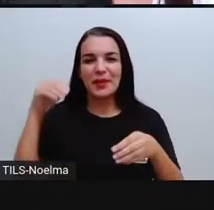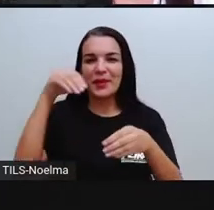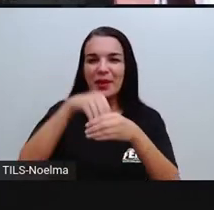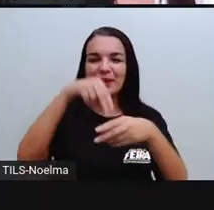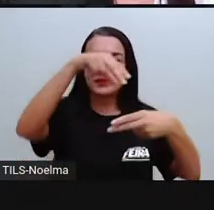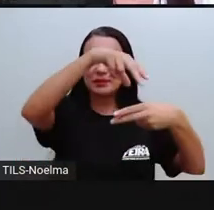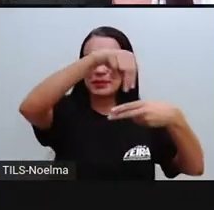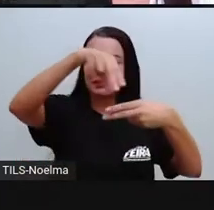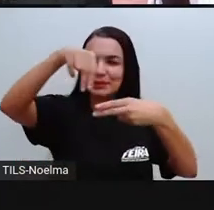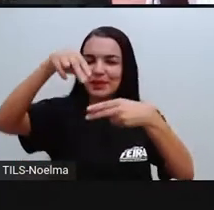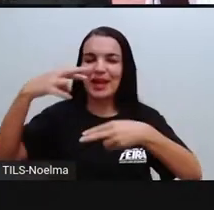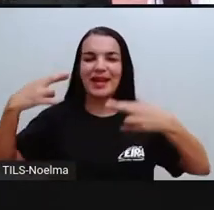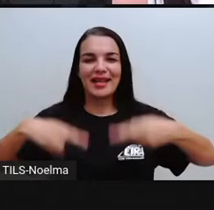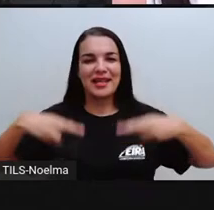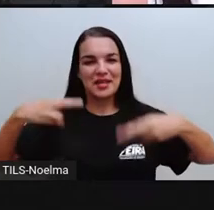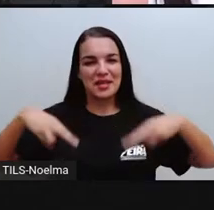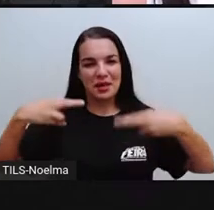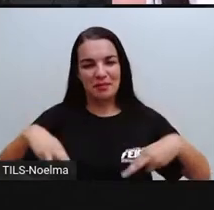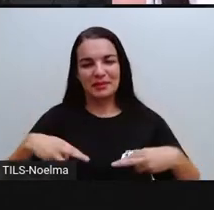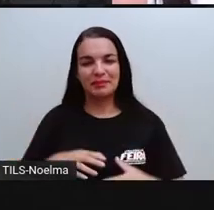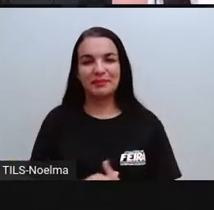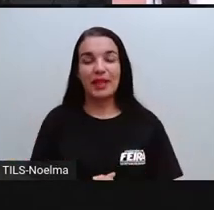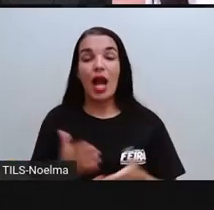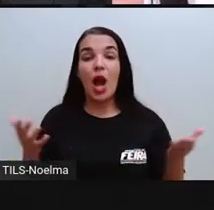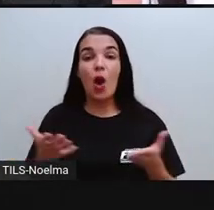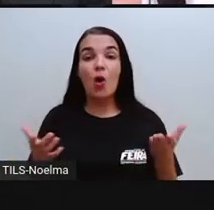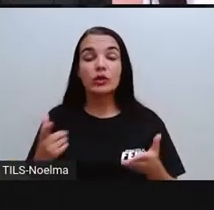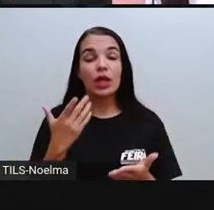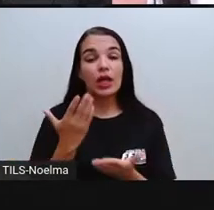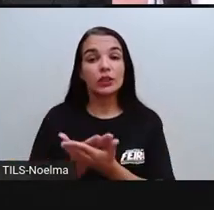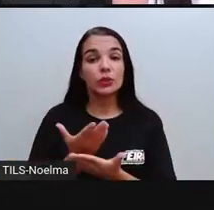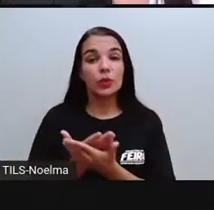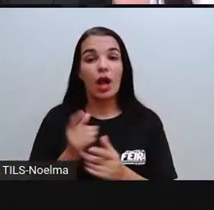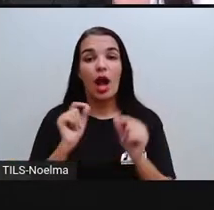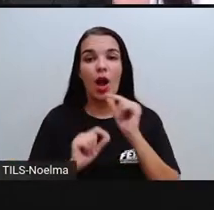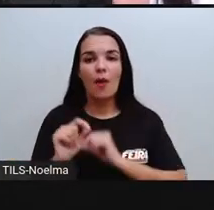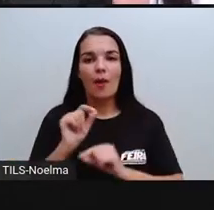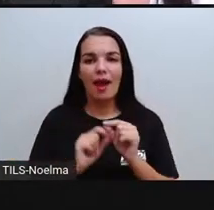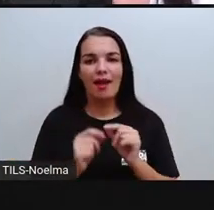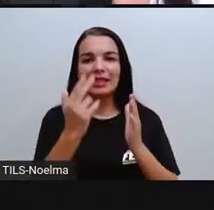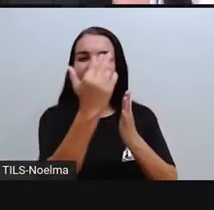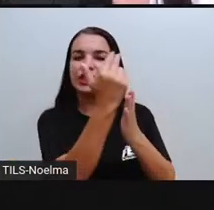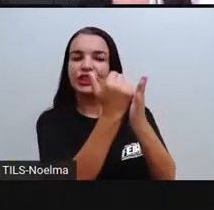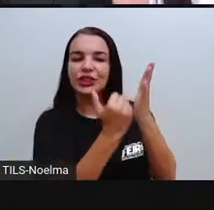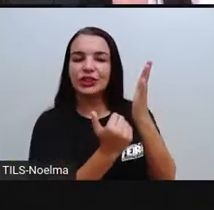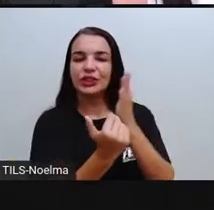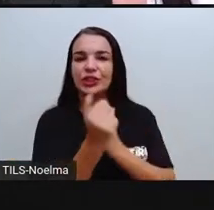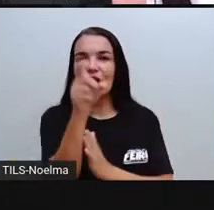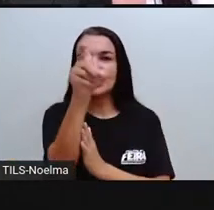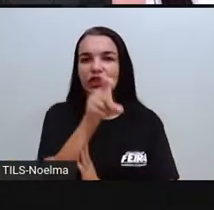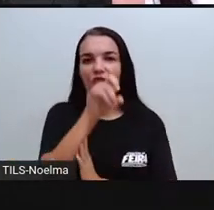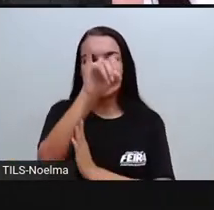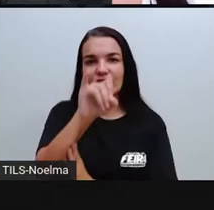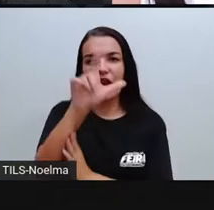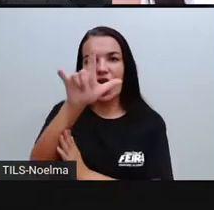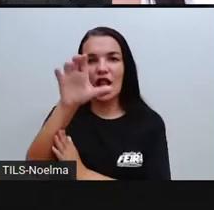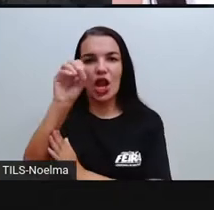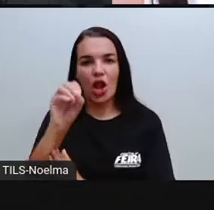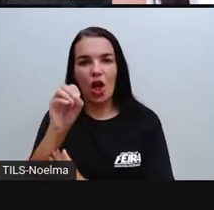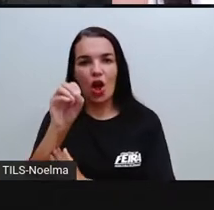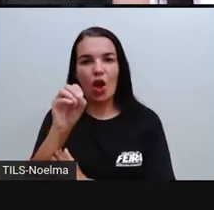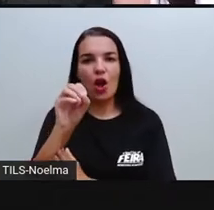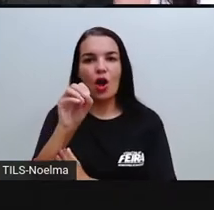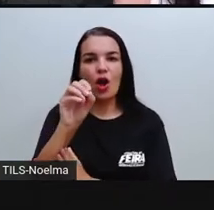né? Em rimas. E hoje nós vamos estudar sobre a xilogravura. Xilogravar,